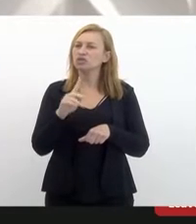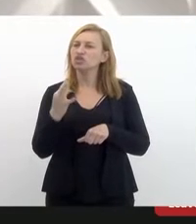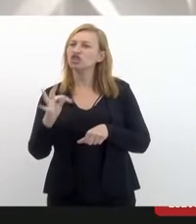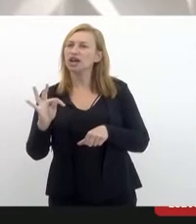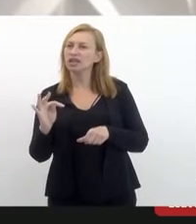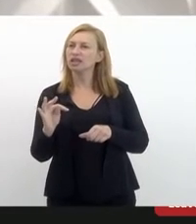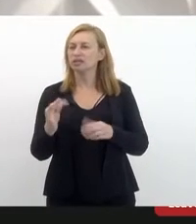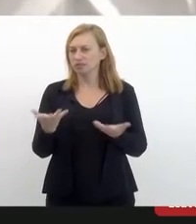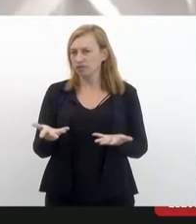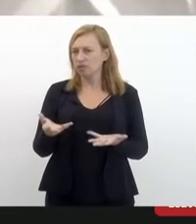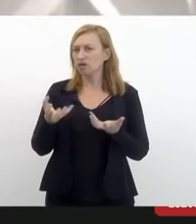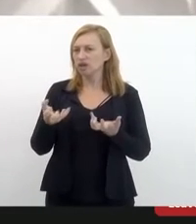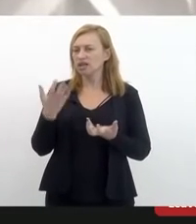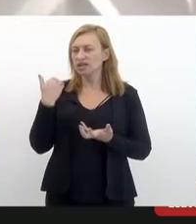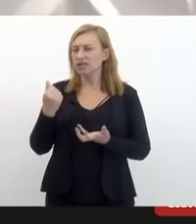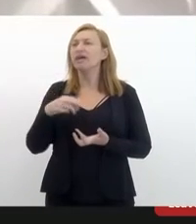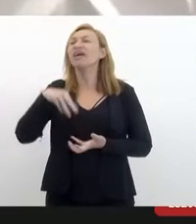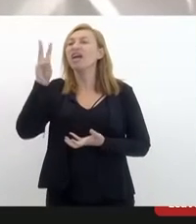para a gente.